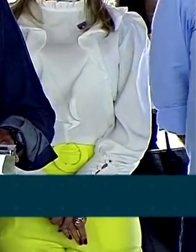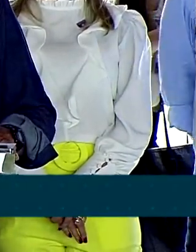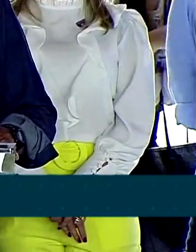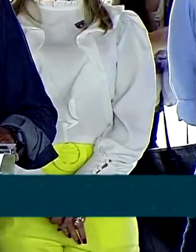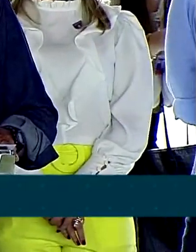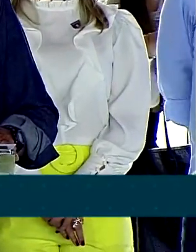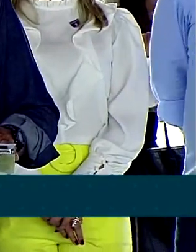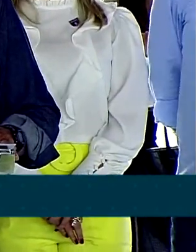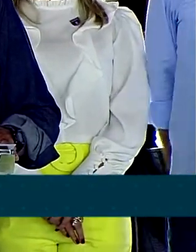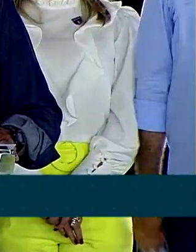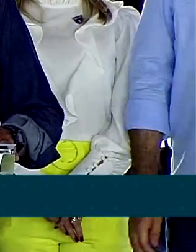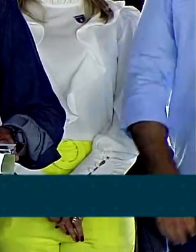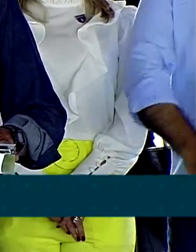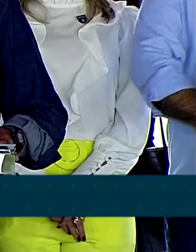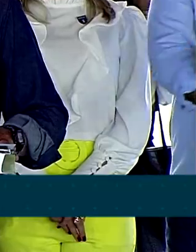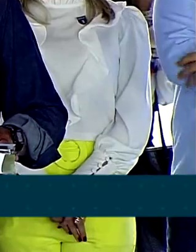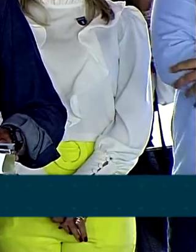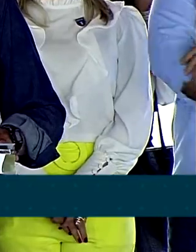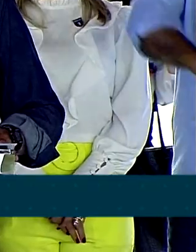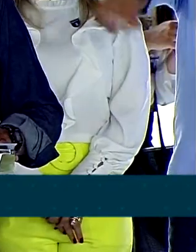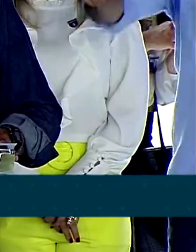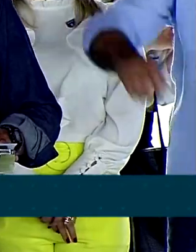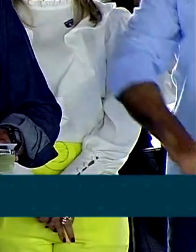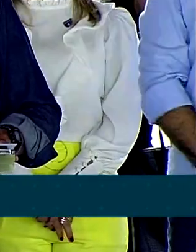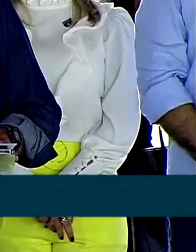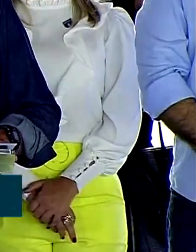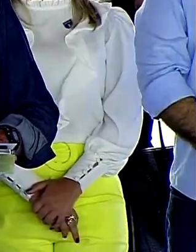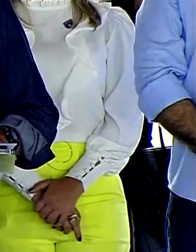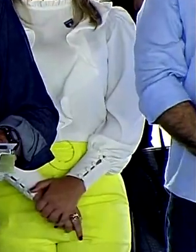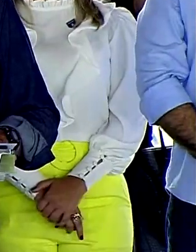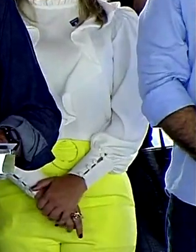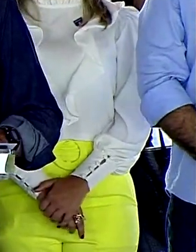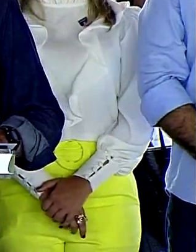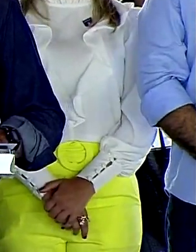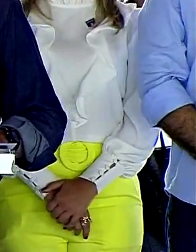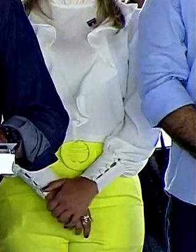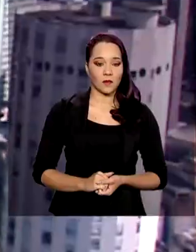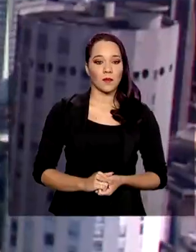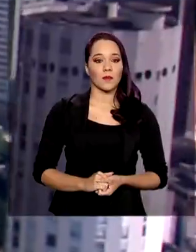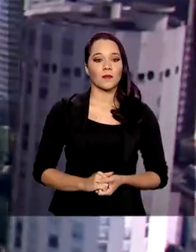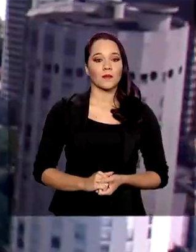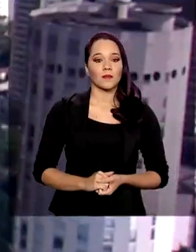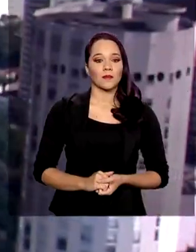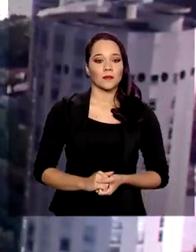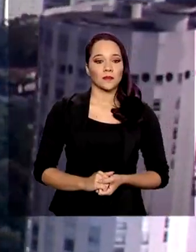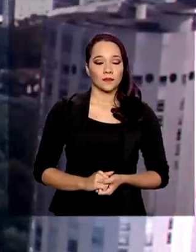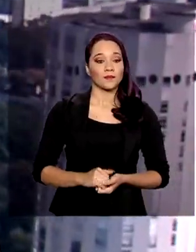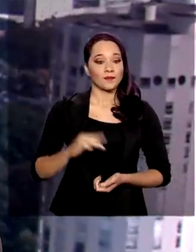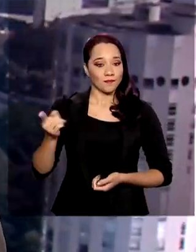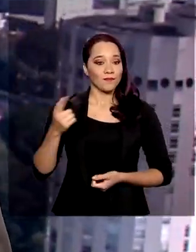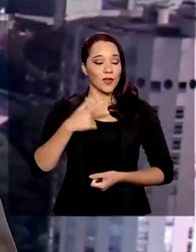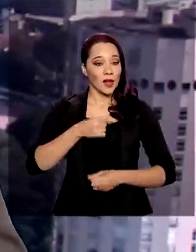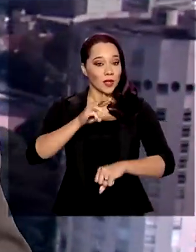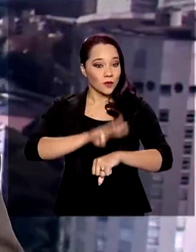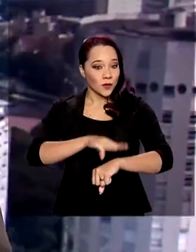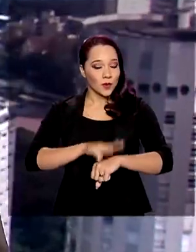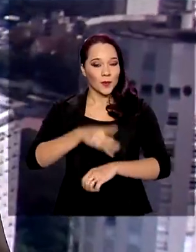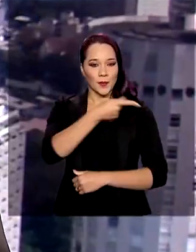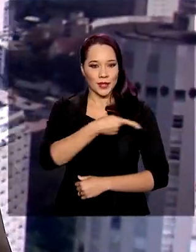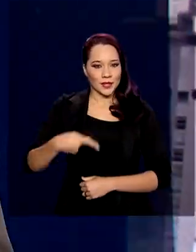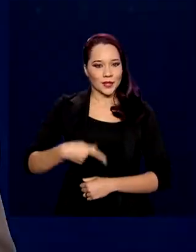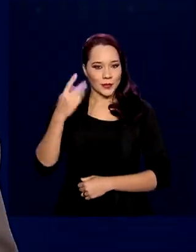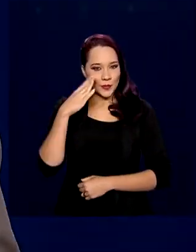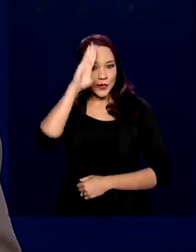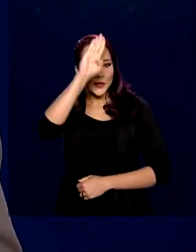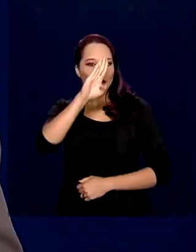bom sentido no parlamento brasileiro, nós atingiremos os nossos objetivos. De Mossoró, o presidente Jair